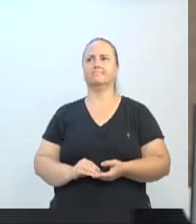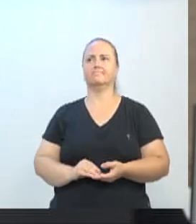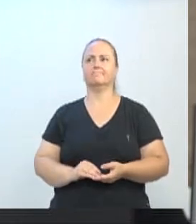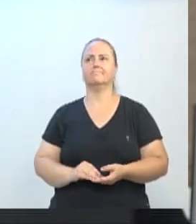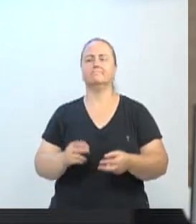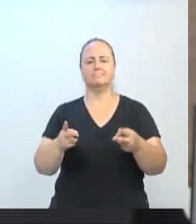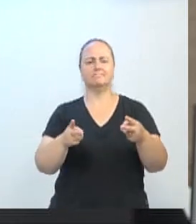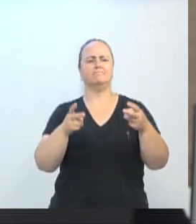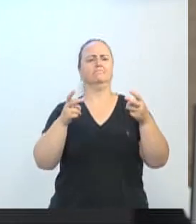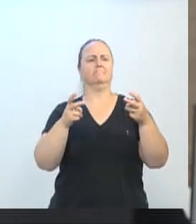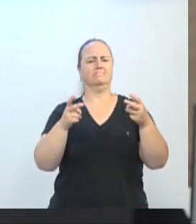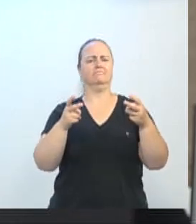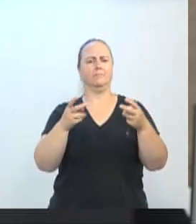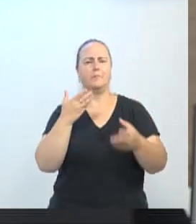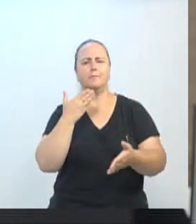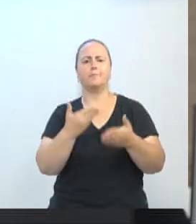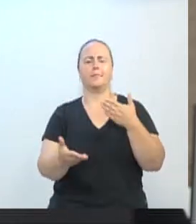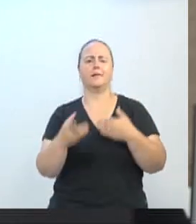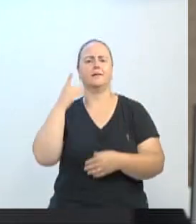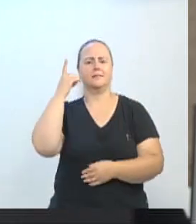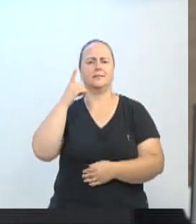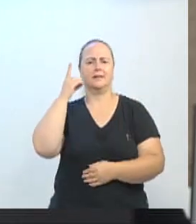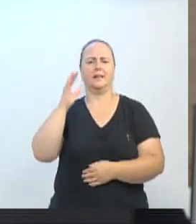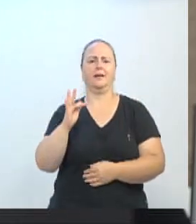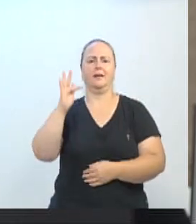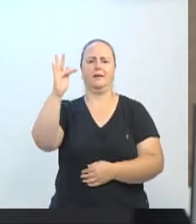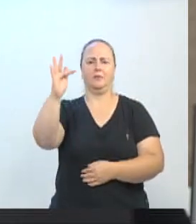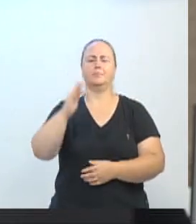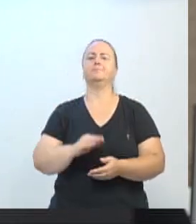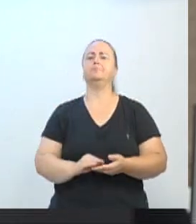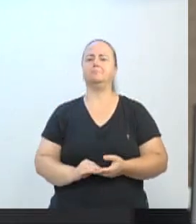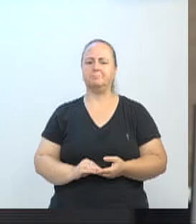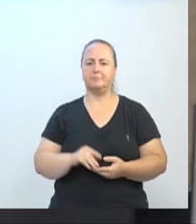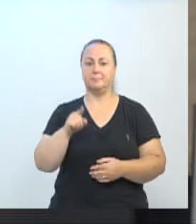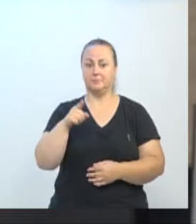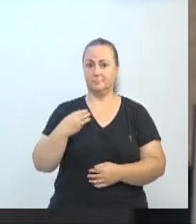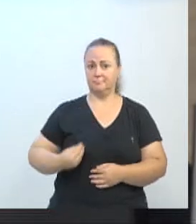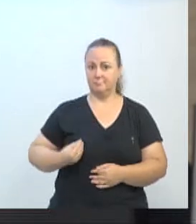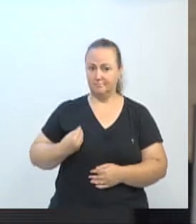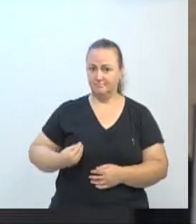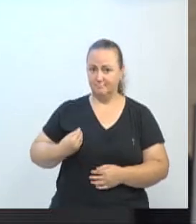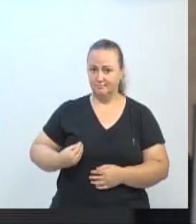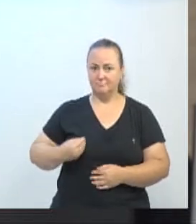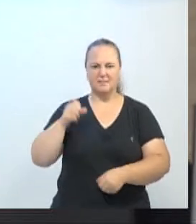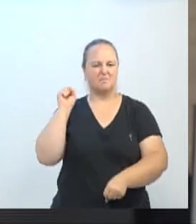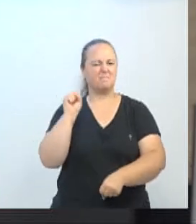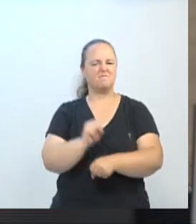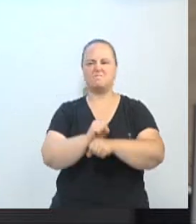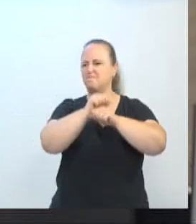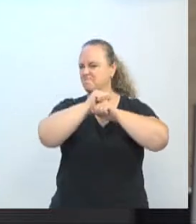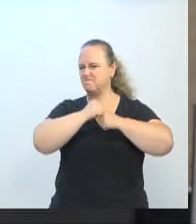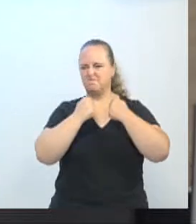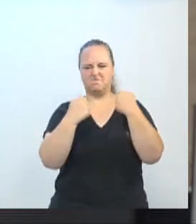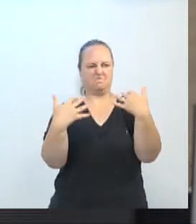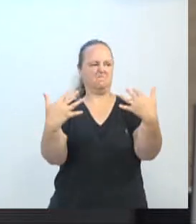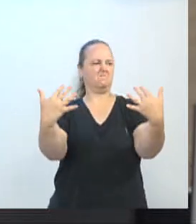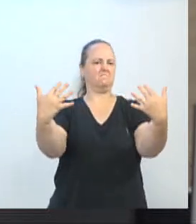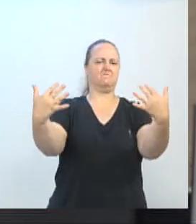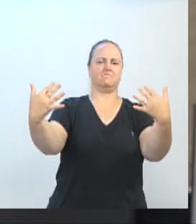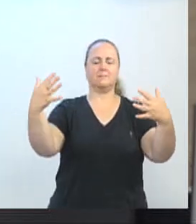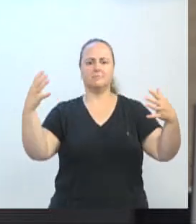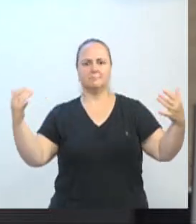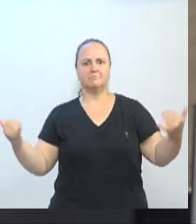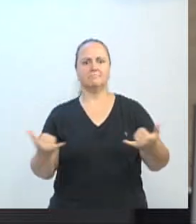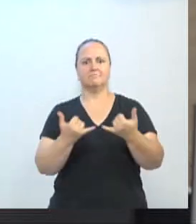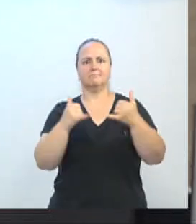um grande deputado federal. Eu sei que lá em Brasília, com esse discurso, o senhor ia parar o plenário, ia contagiar